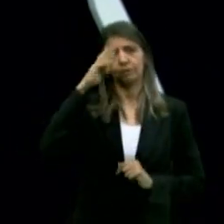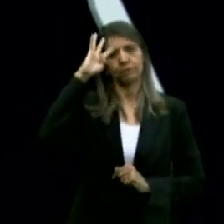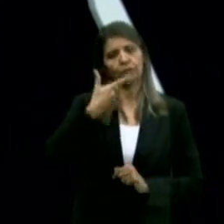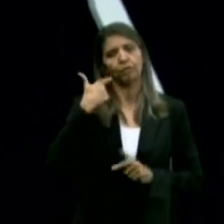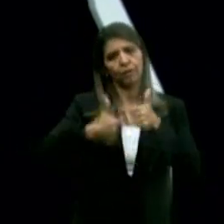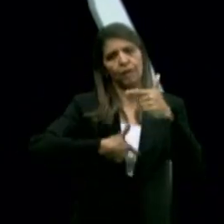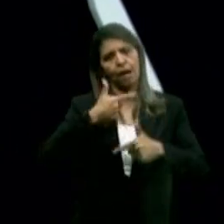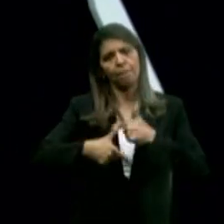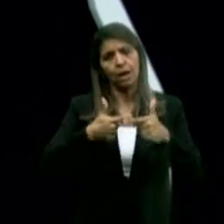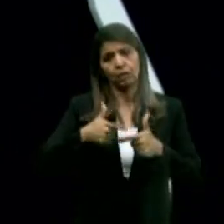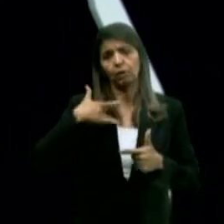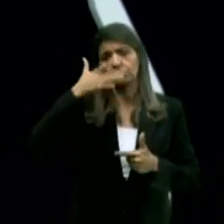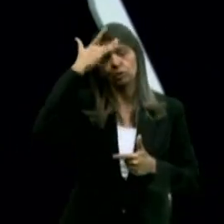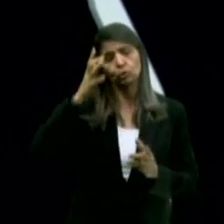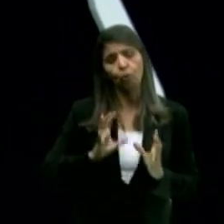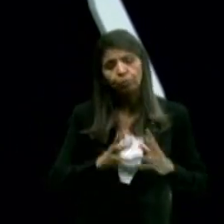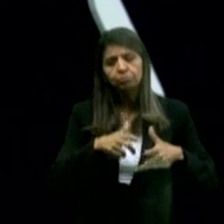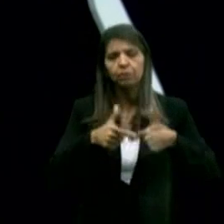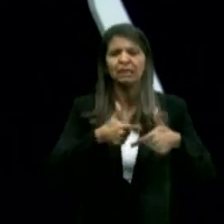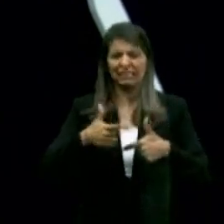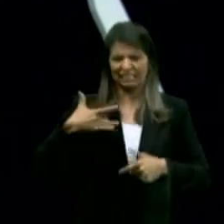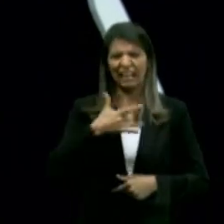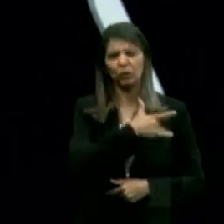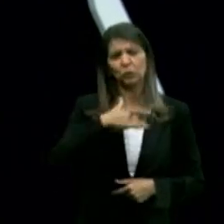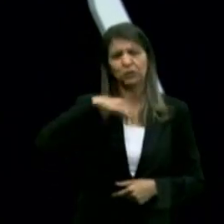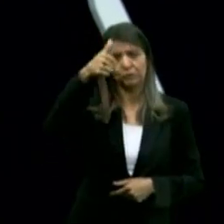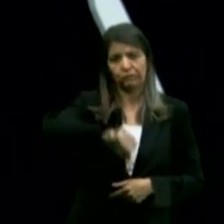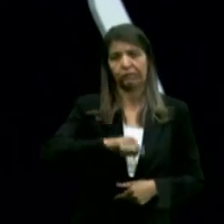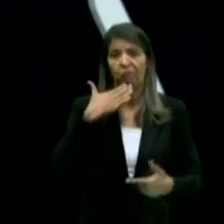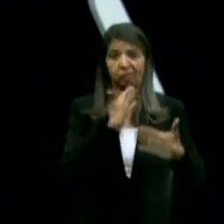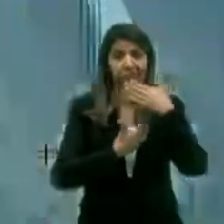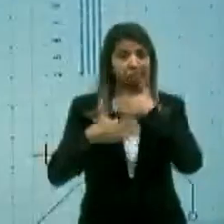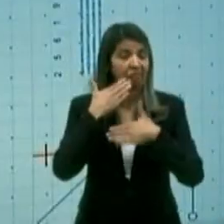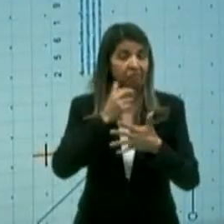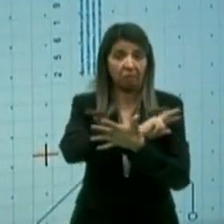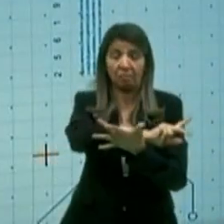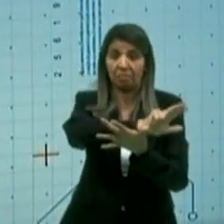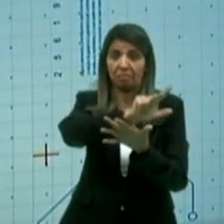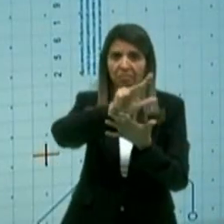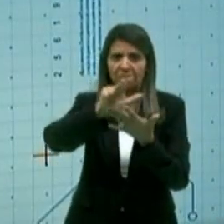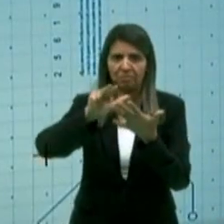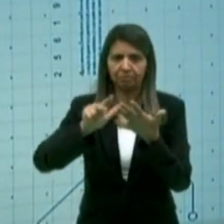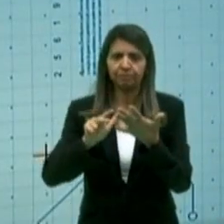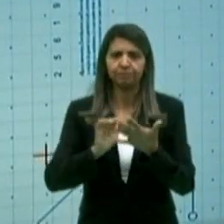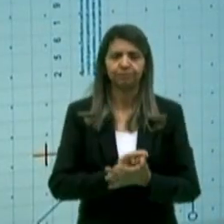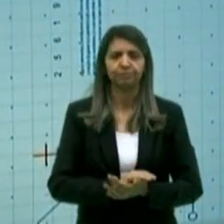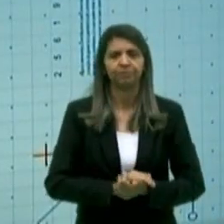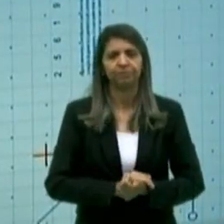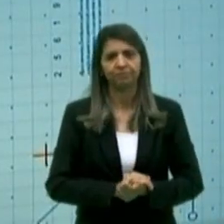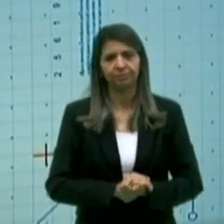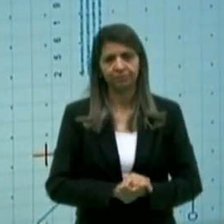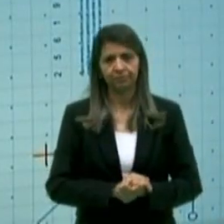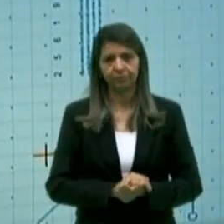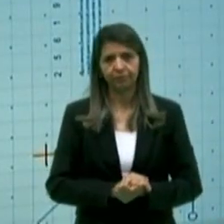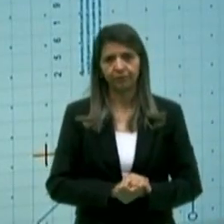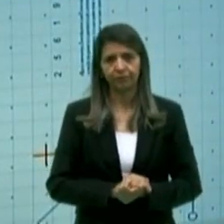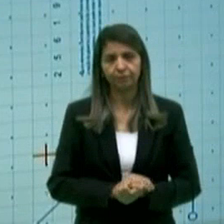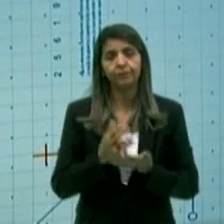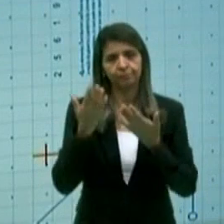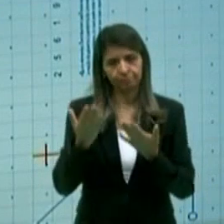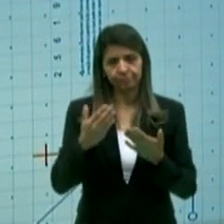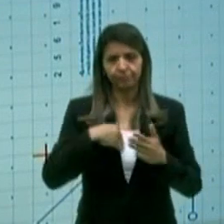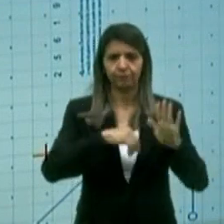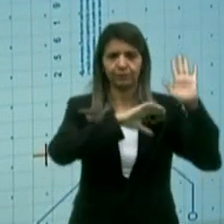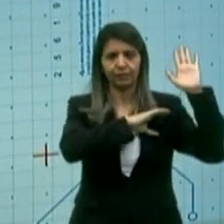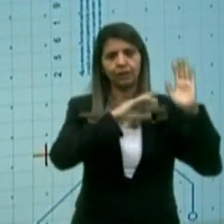e dos menos favorecidos. A saúde está precária em todos os aspectos. Agradecer ao candidato João Azevedo, que pode